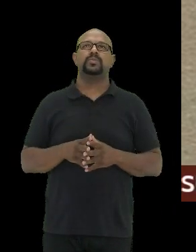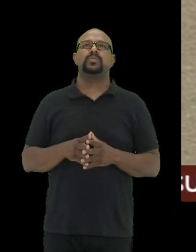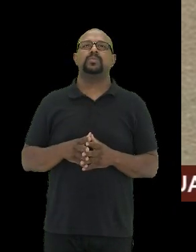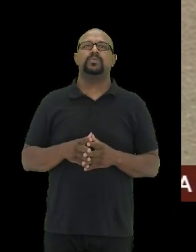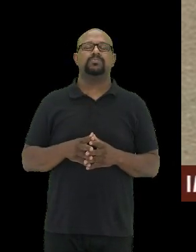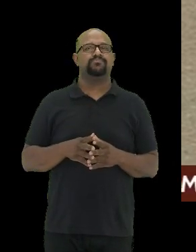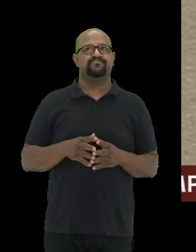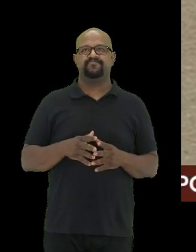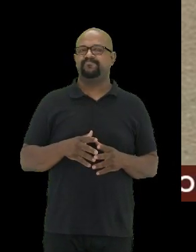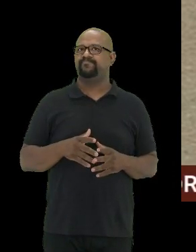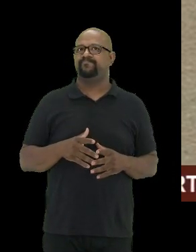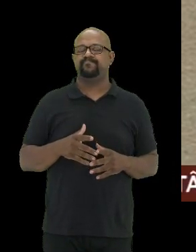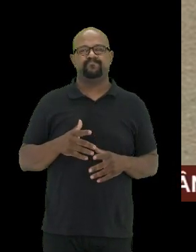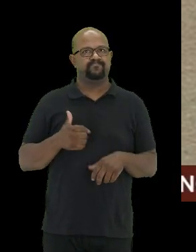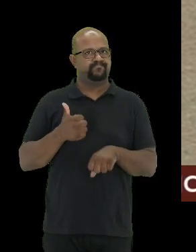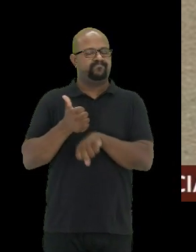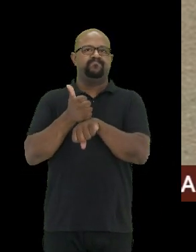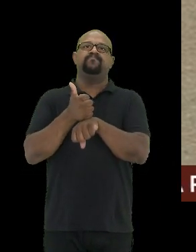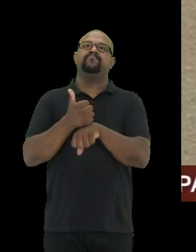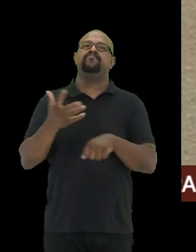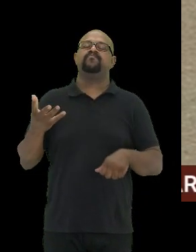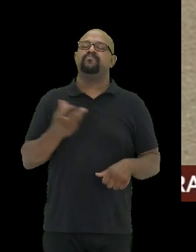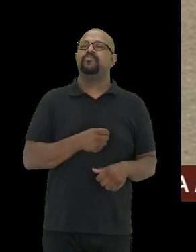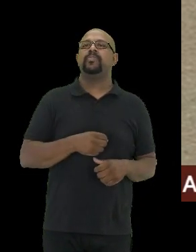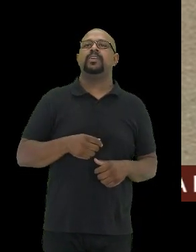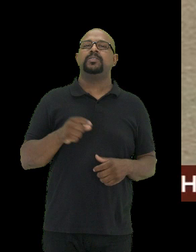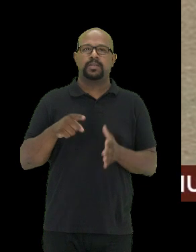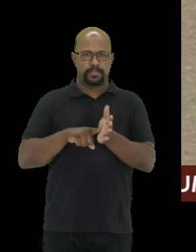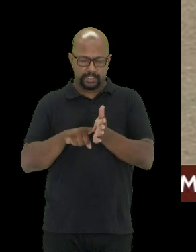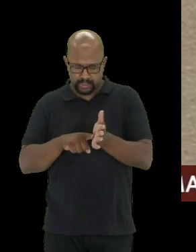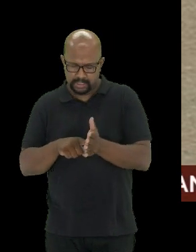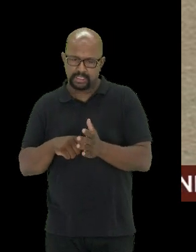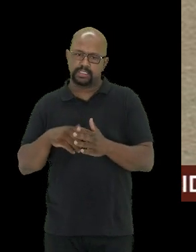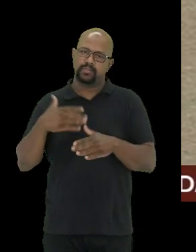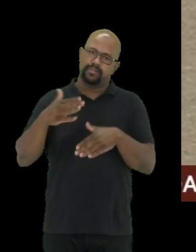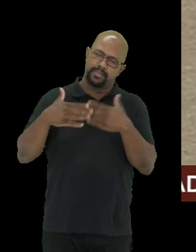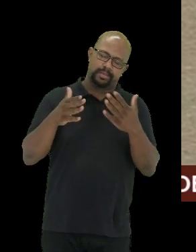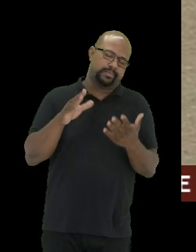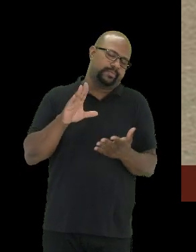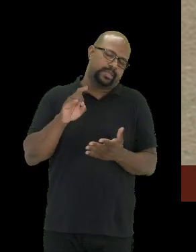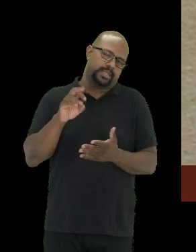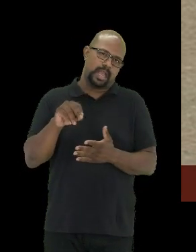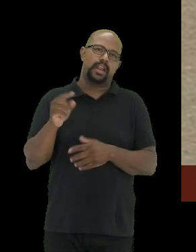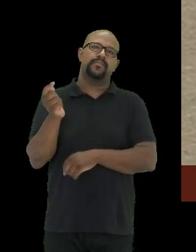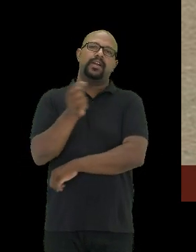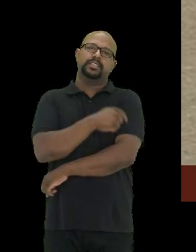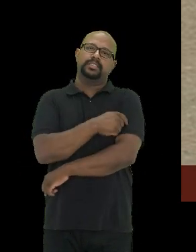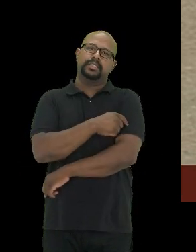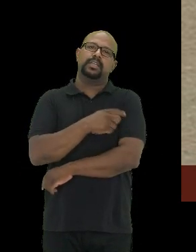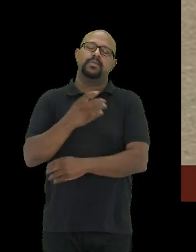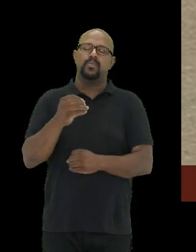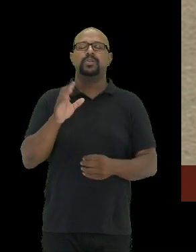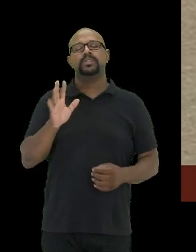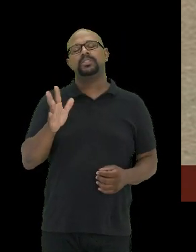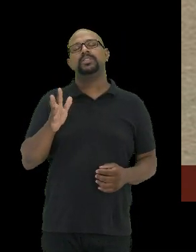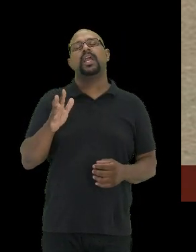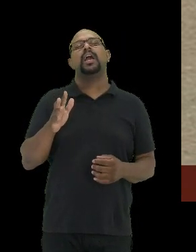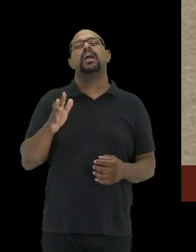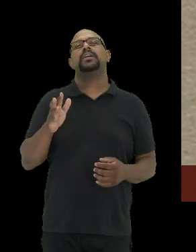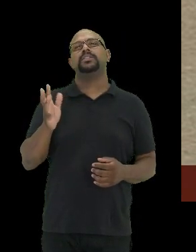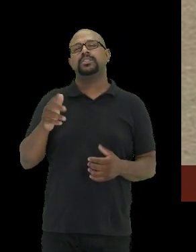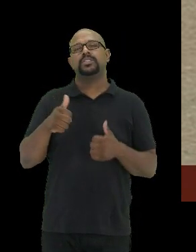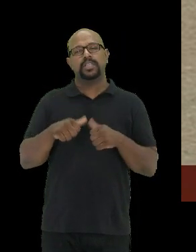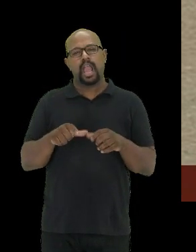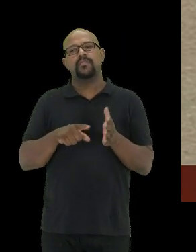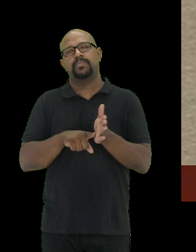precedentes em termos de pesquisa e desenvolvimento. É claro que as vacinas do RNA mensageiro já estavam